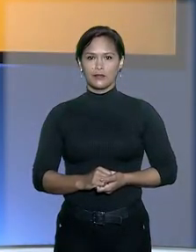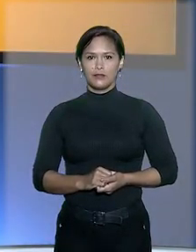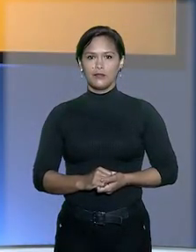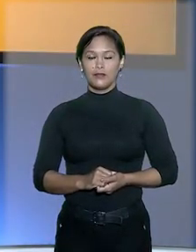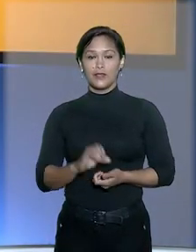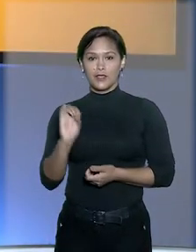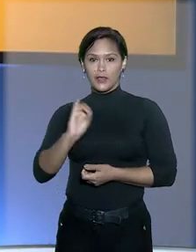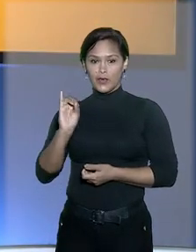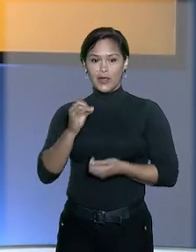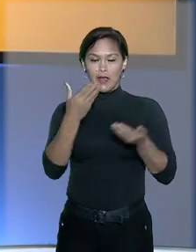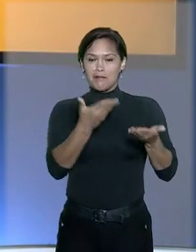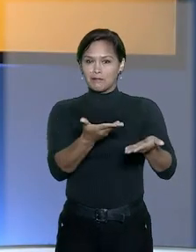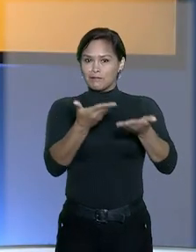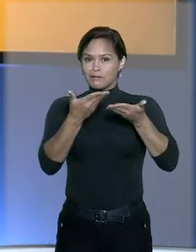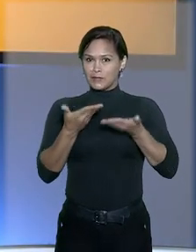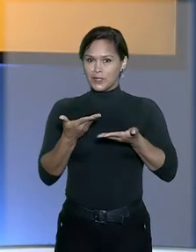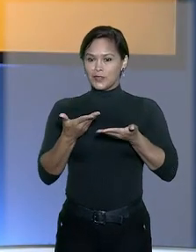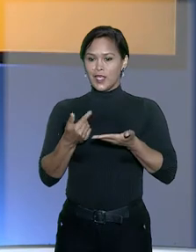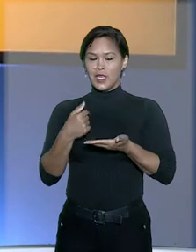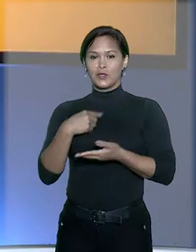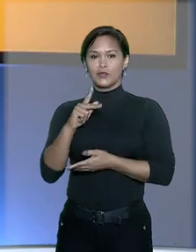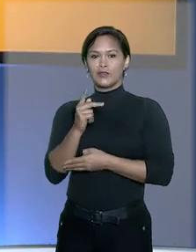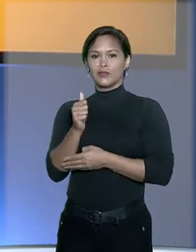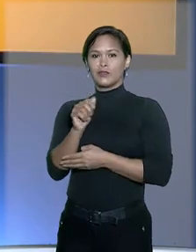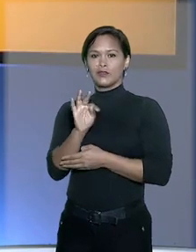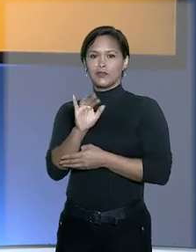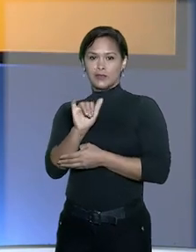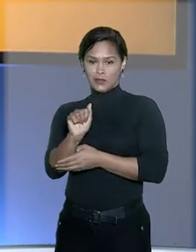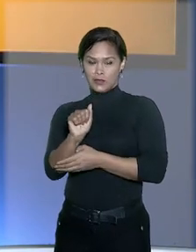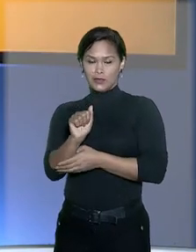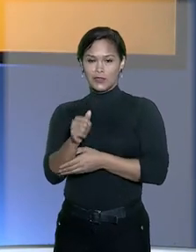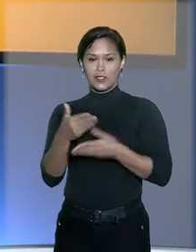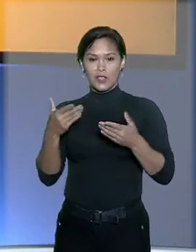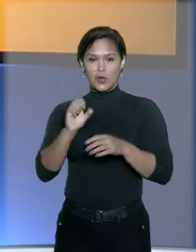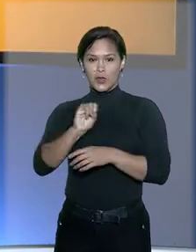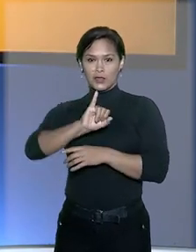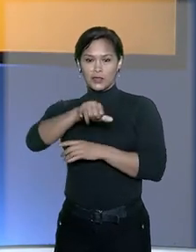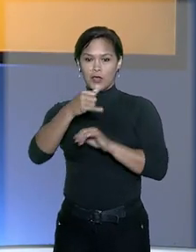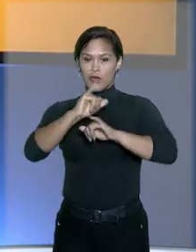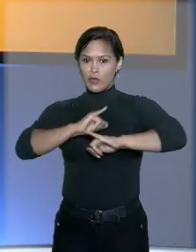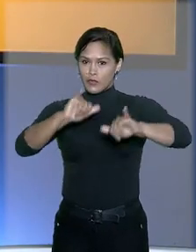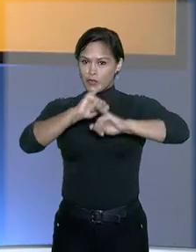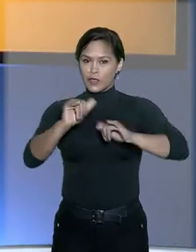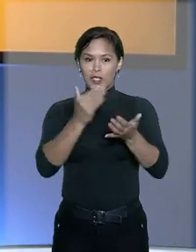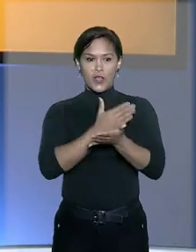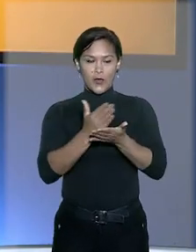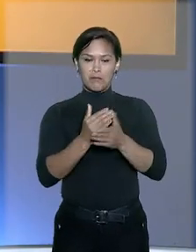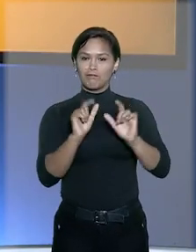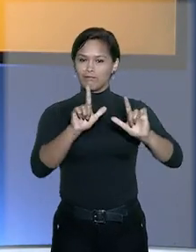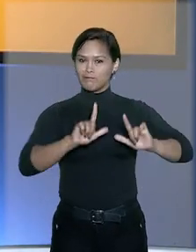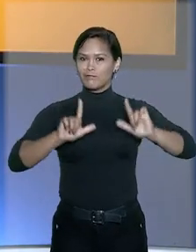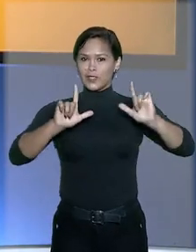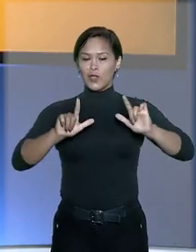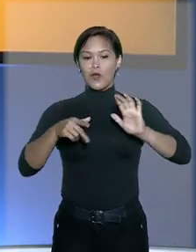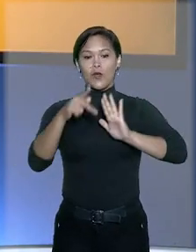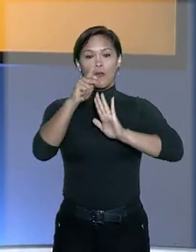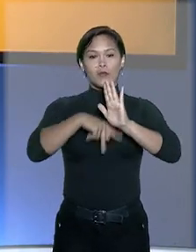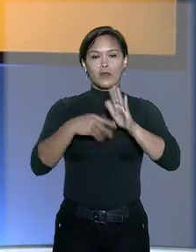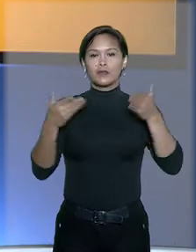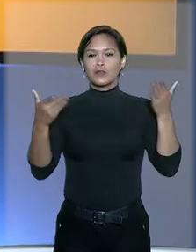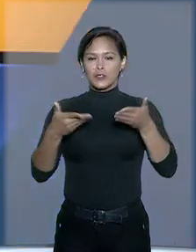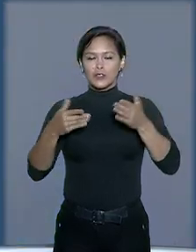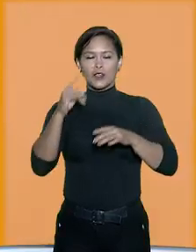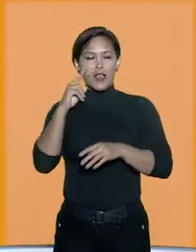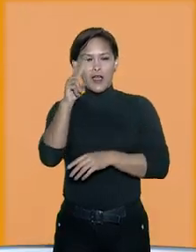Olá, seja muito bem-vindo. Eu sou Kátia Gomes e o STJ Notícias está no ar. No programa de hoje